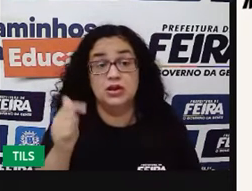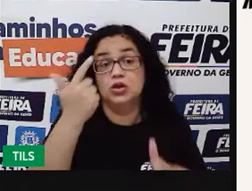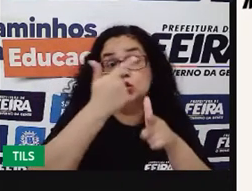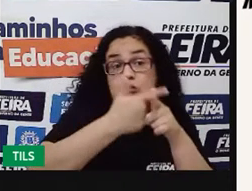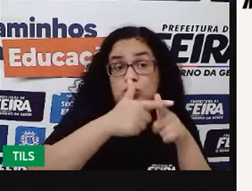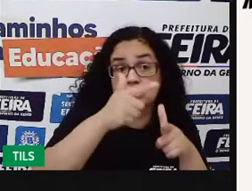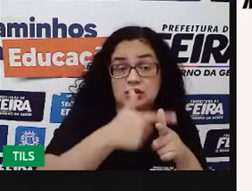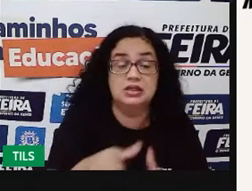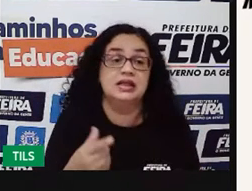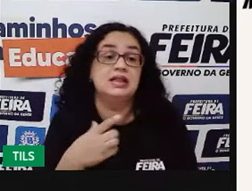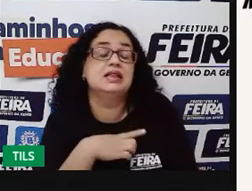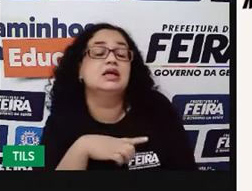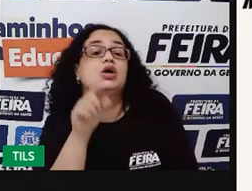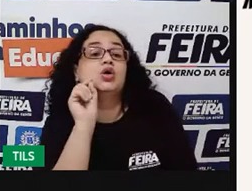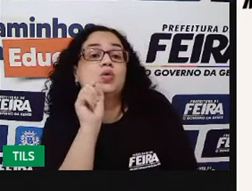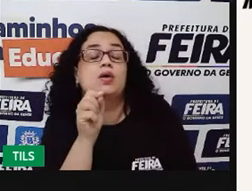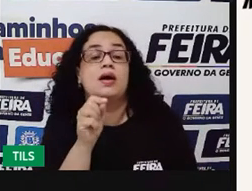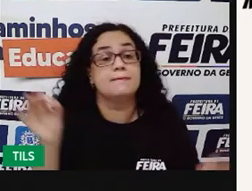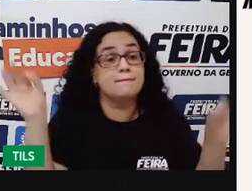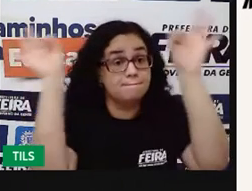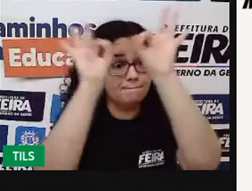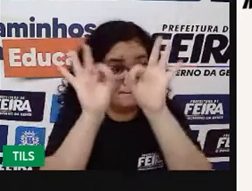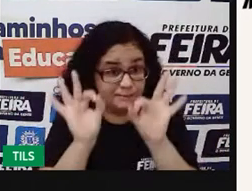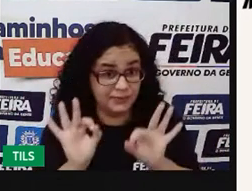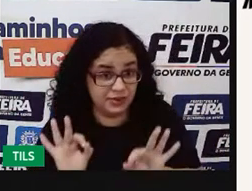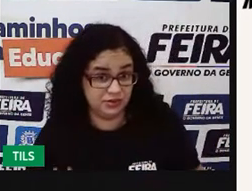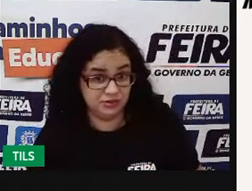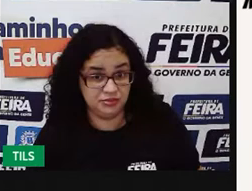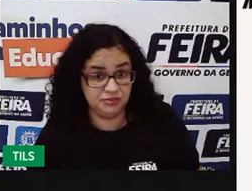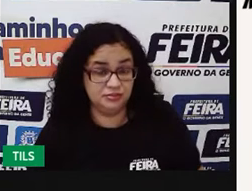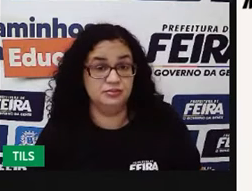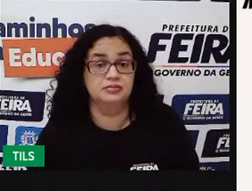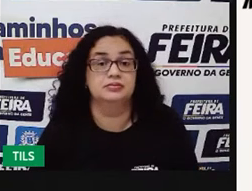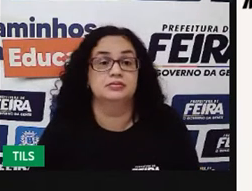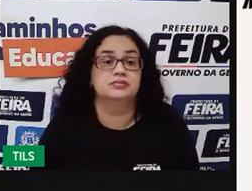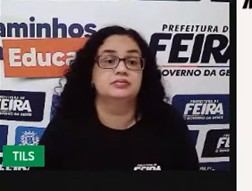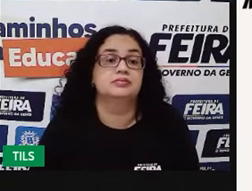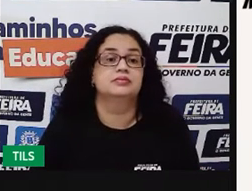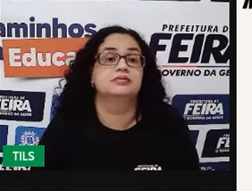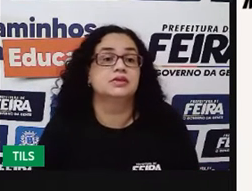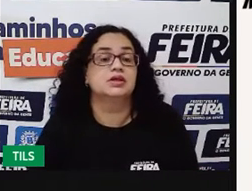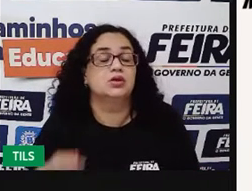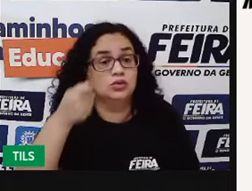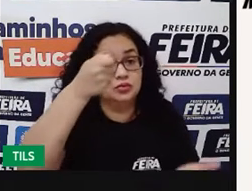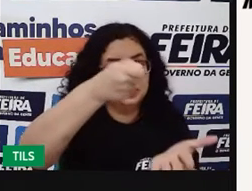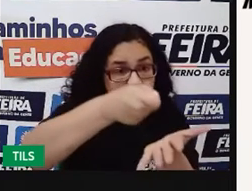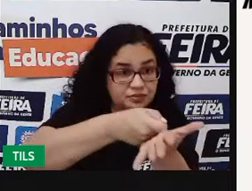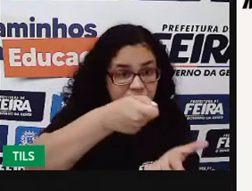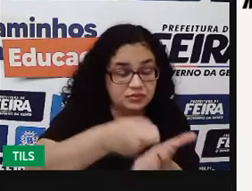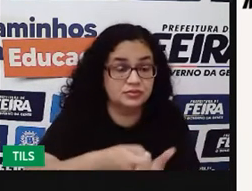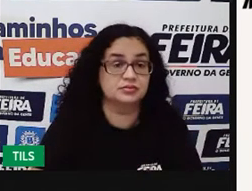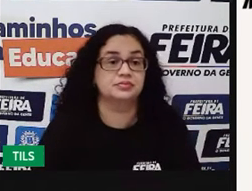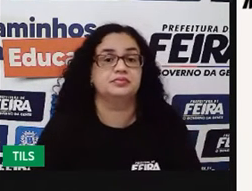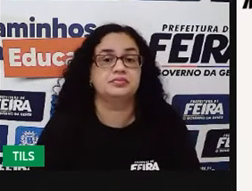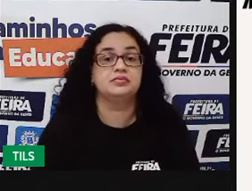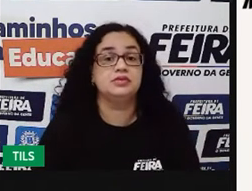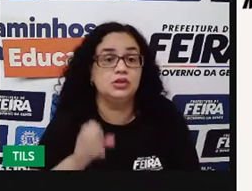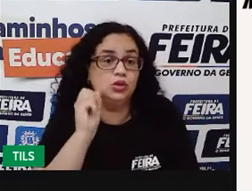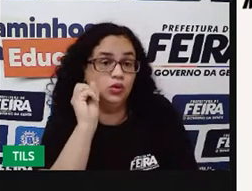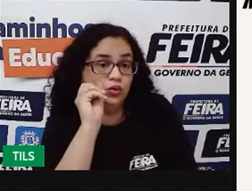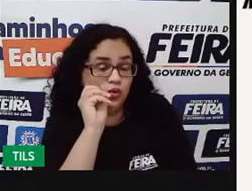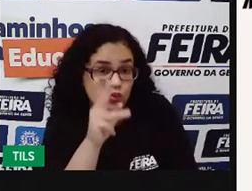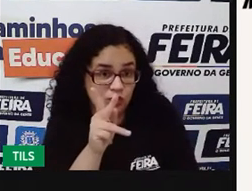o problema, a gente tem que planejar a execução dessa decisão, dessa solução, tá?